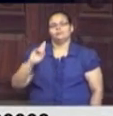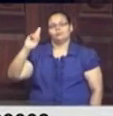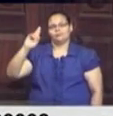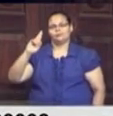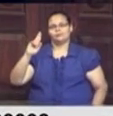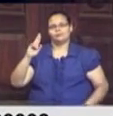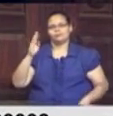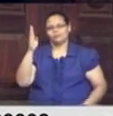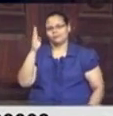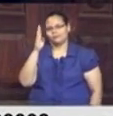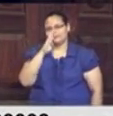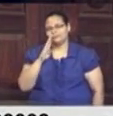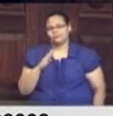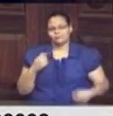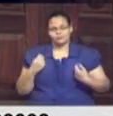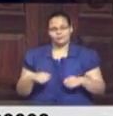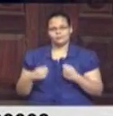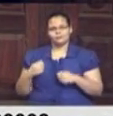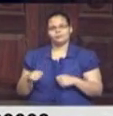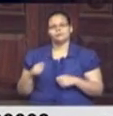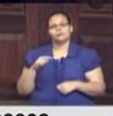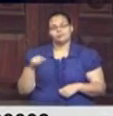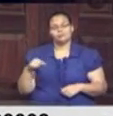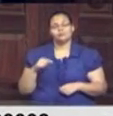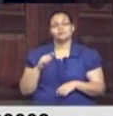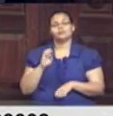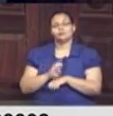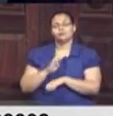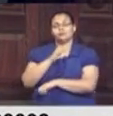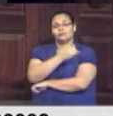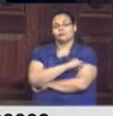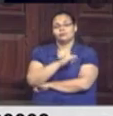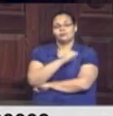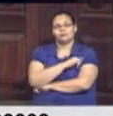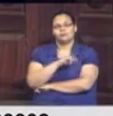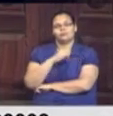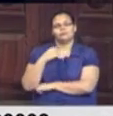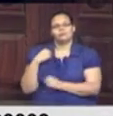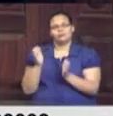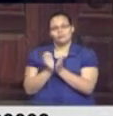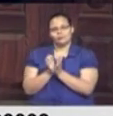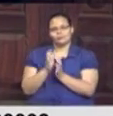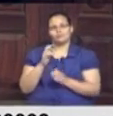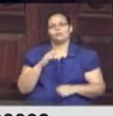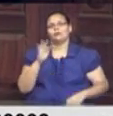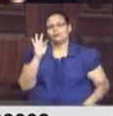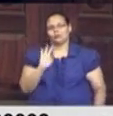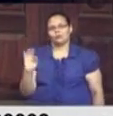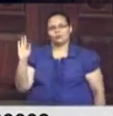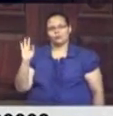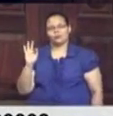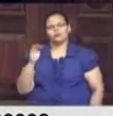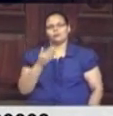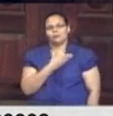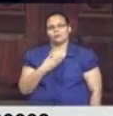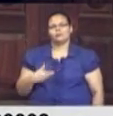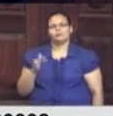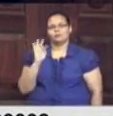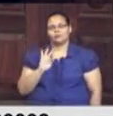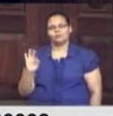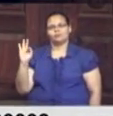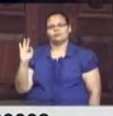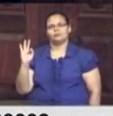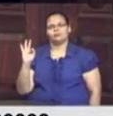precisa ajudar o Estado do Rio de Janeiro. E a nossa bancada federal, e o próprio governo federal, o senhor Moreira Franco,